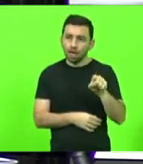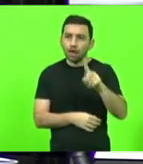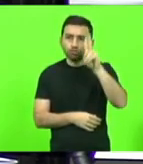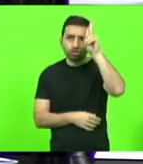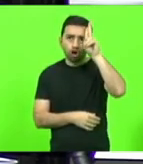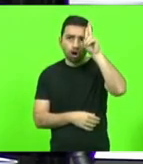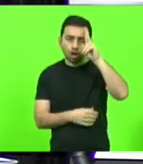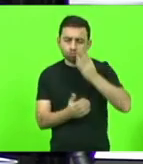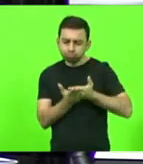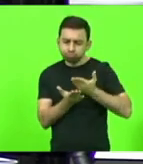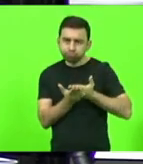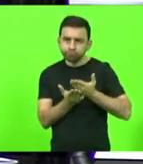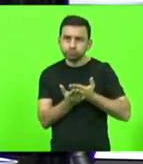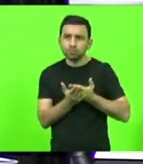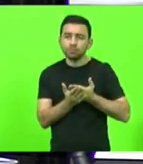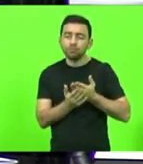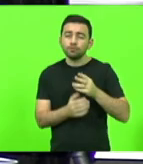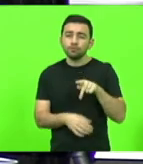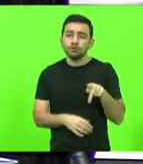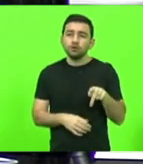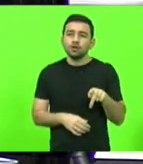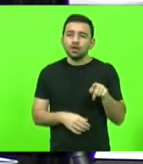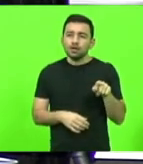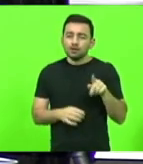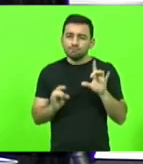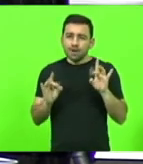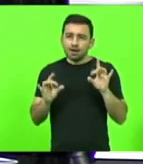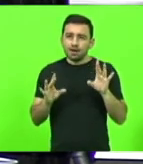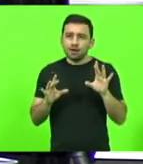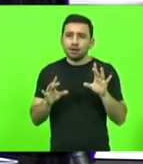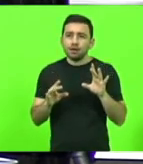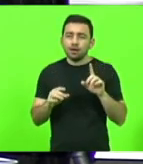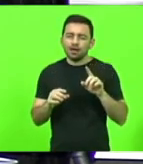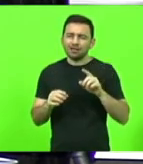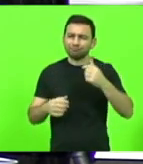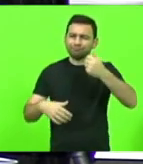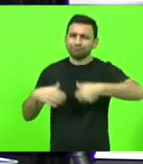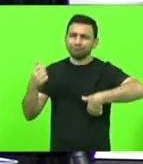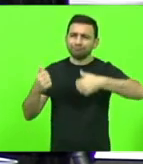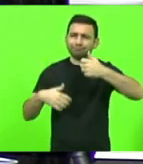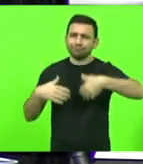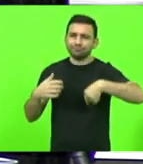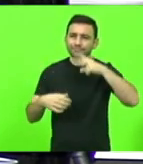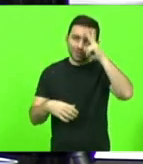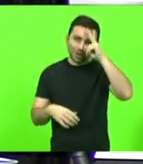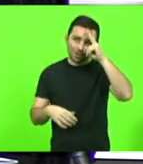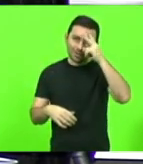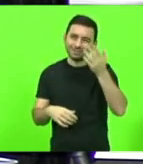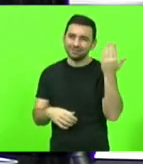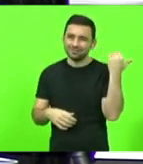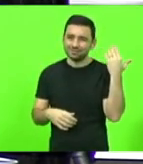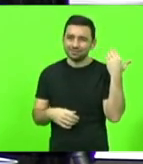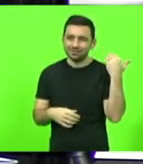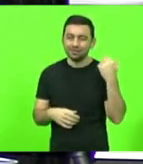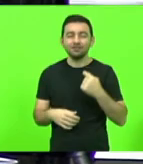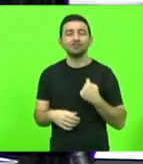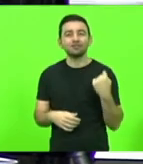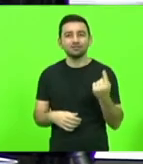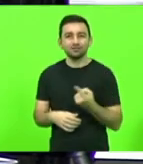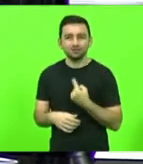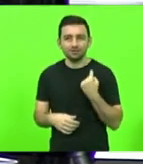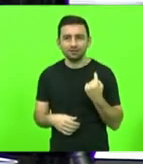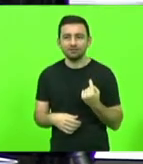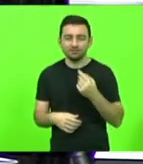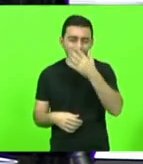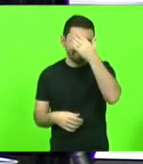especializada em contar e estudar essa história, para que a gente não venha